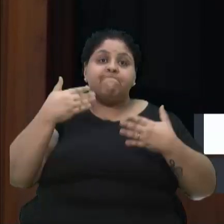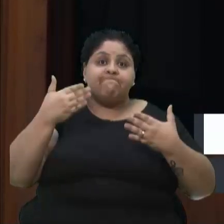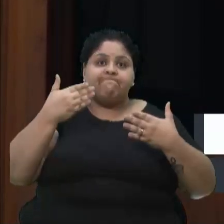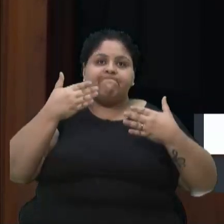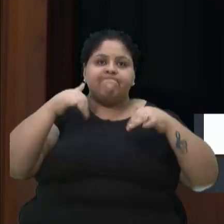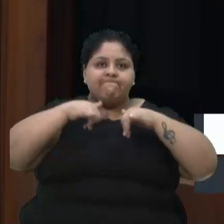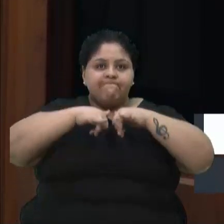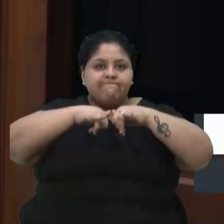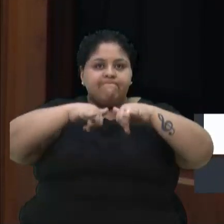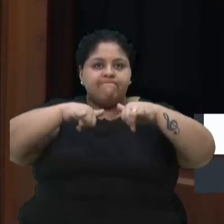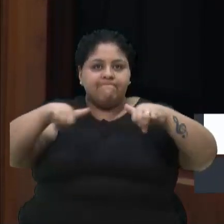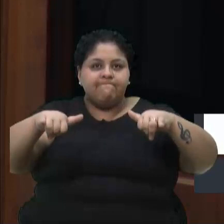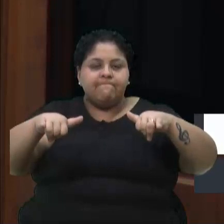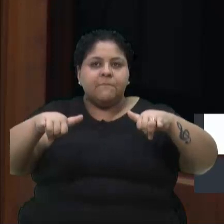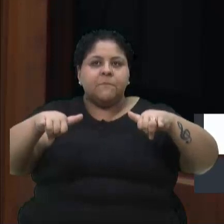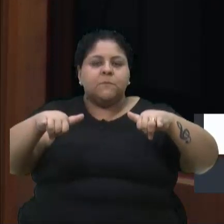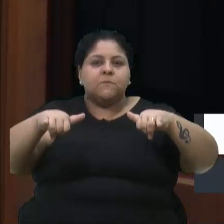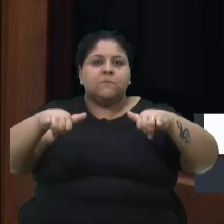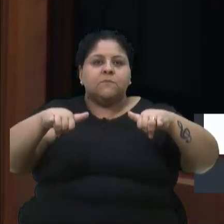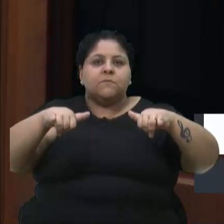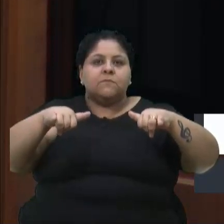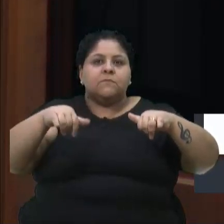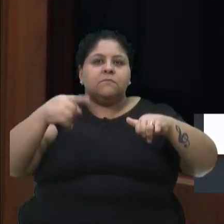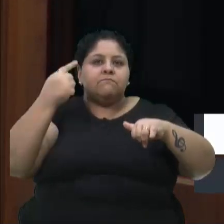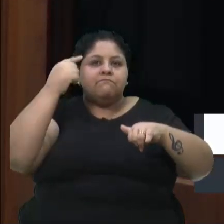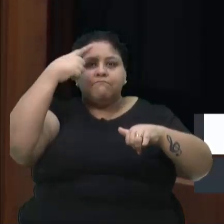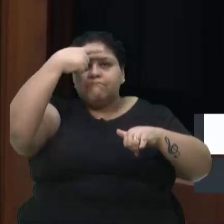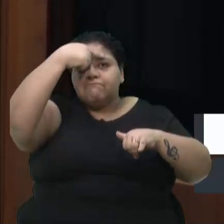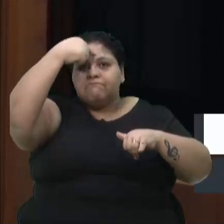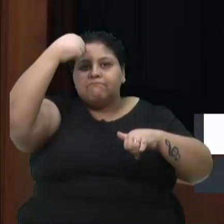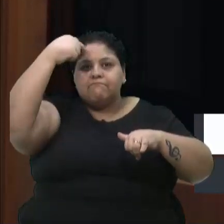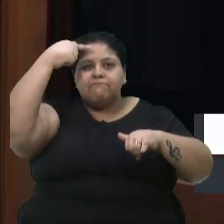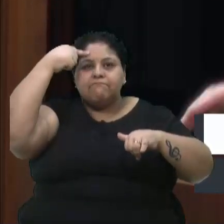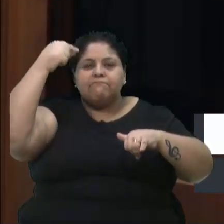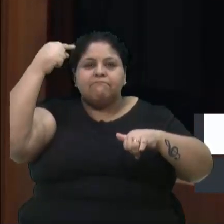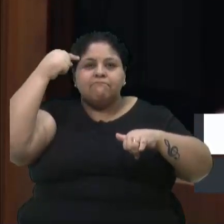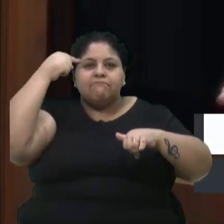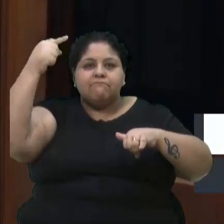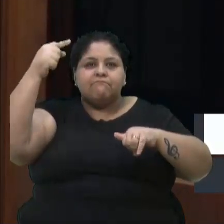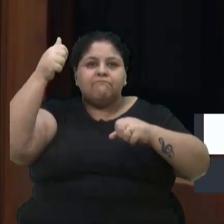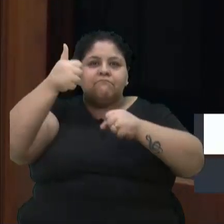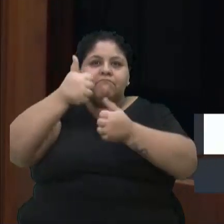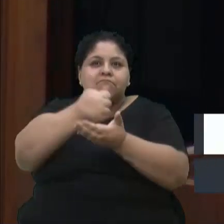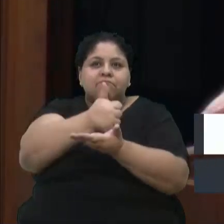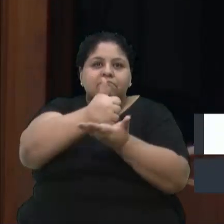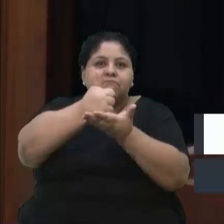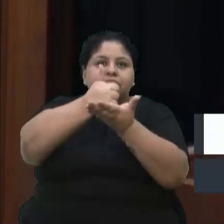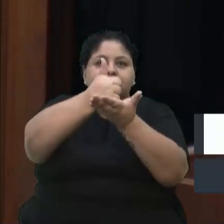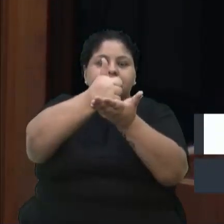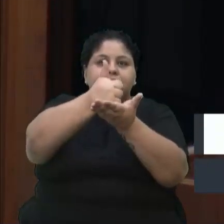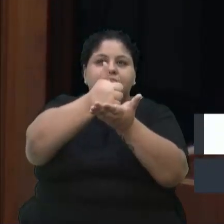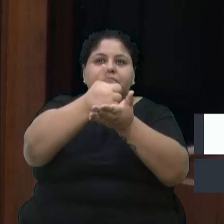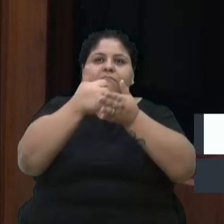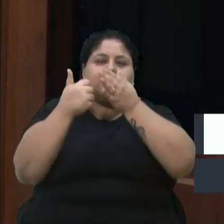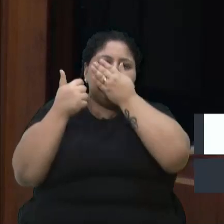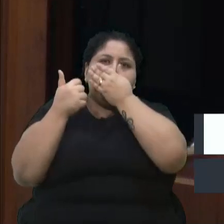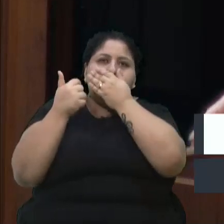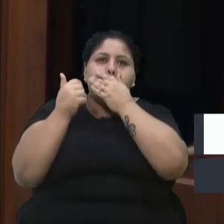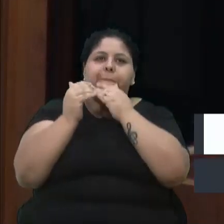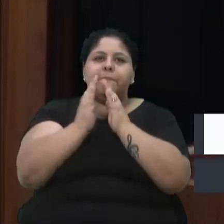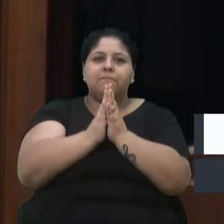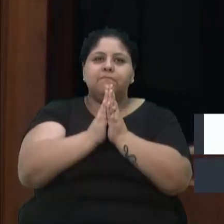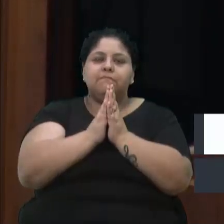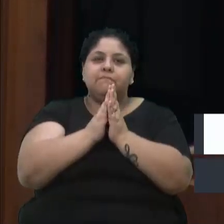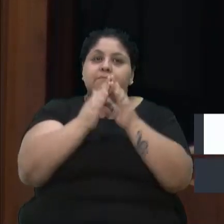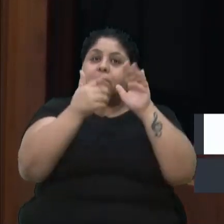conscientizar as pessoas, os profissionais, as entidades, a